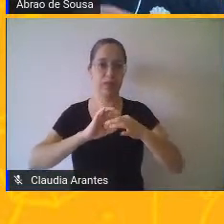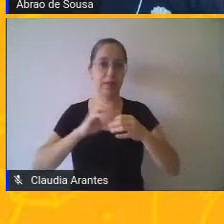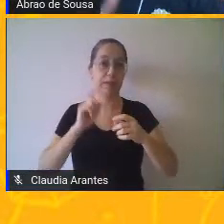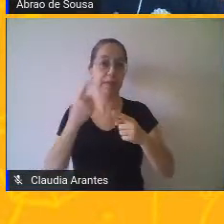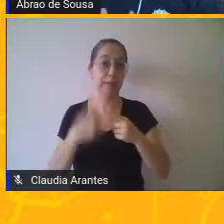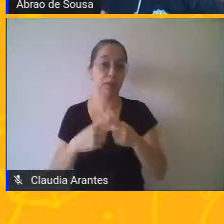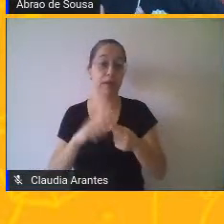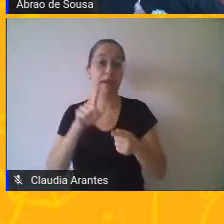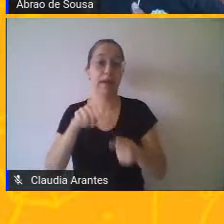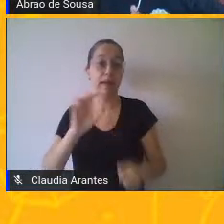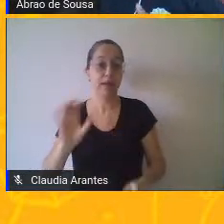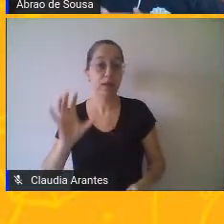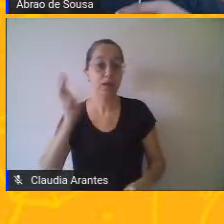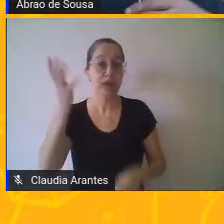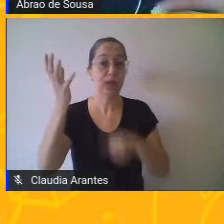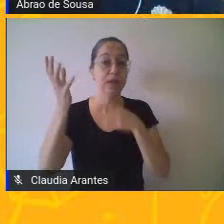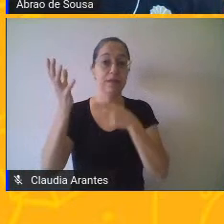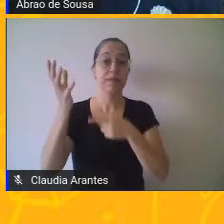narrados.